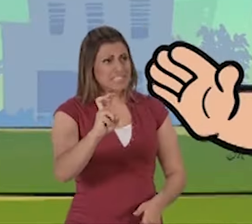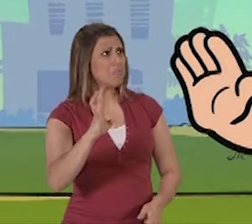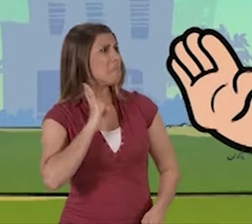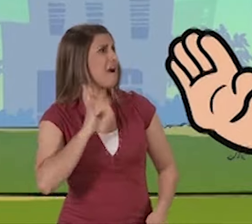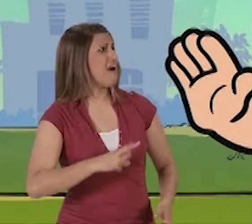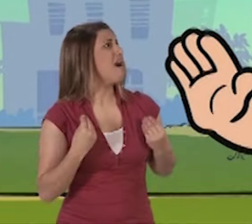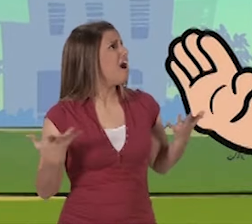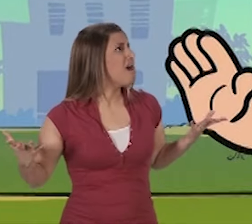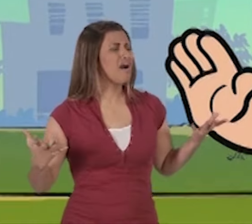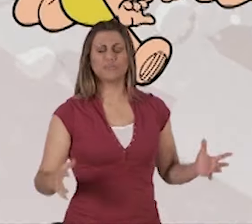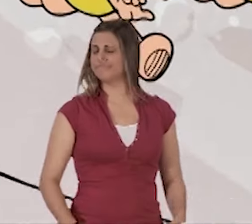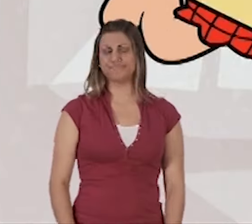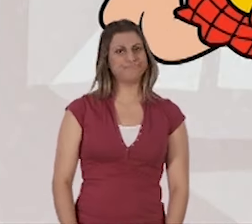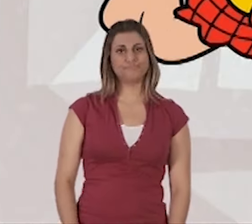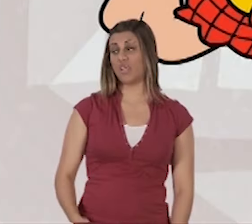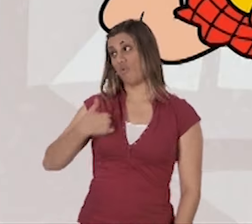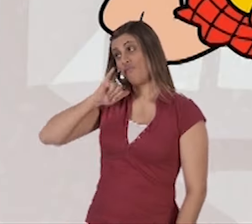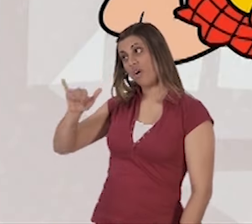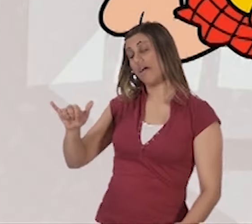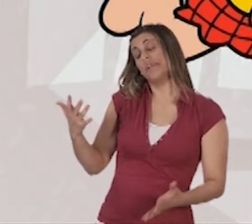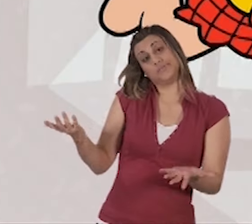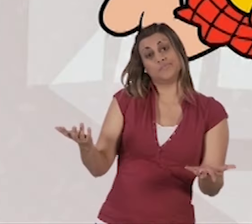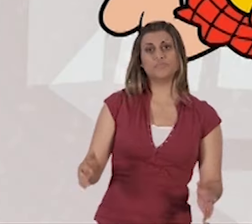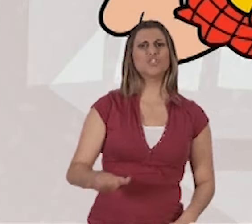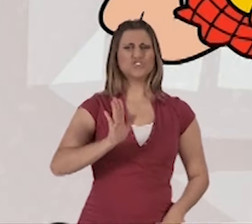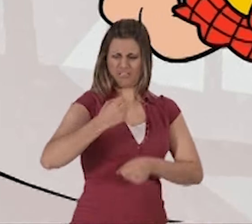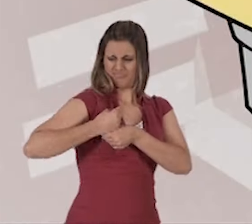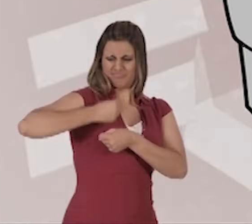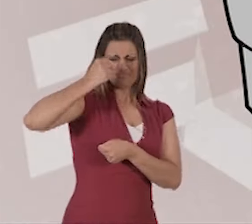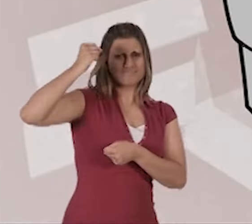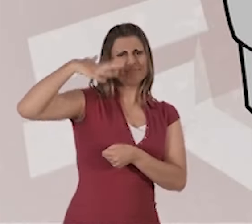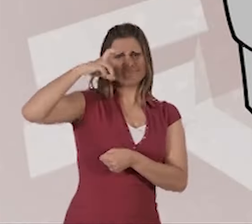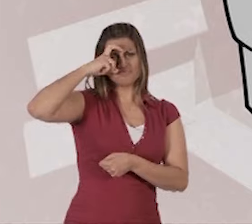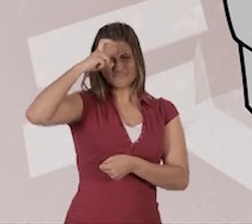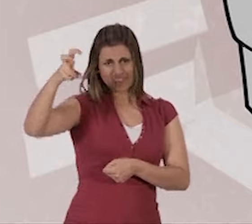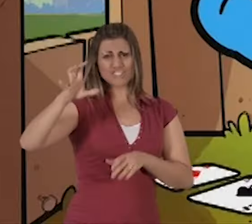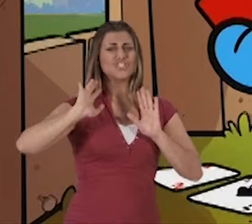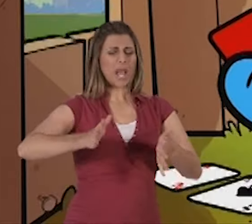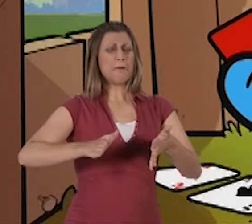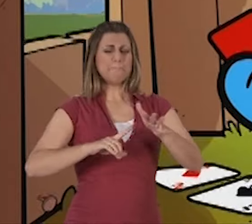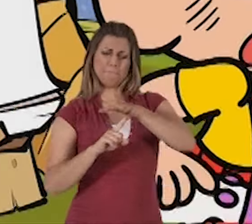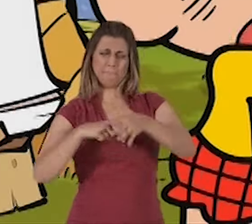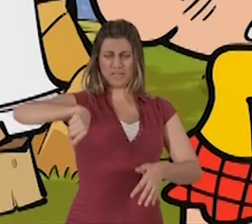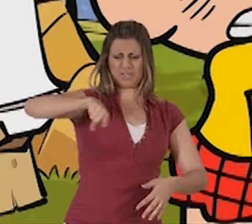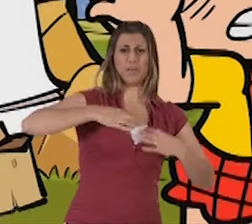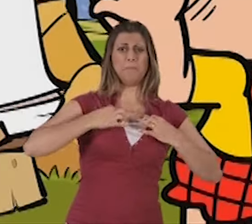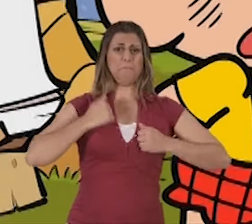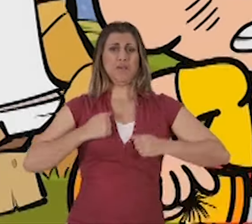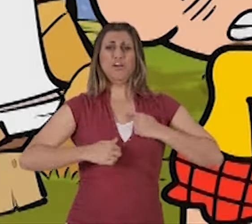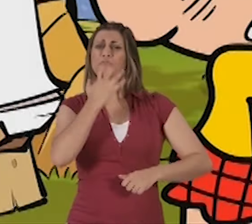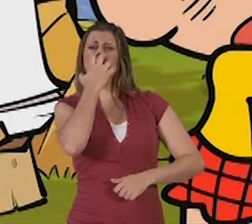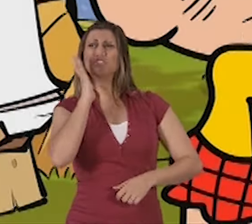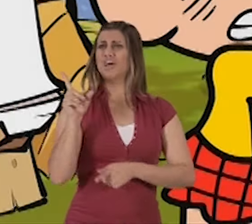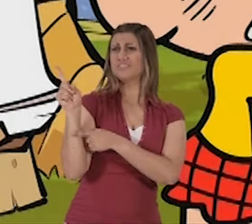Eu não disse que era de beber! Olha, teve guarda-chuva inteligente, máquina pra dar banho no bidu, arma